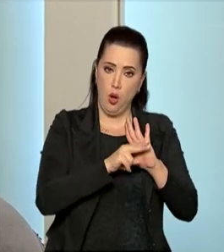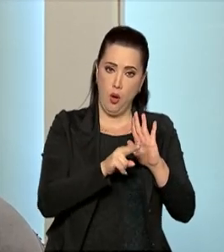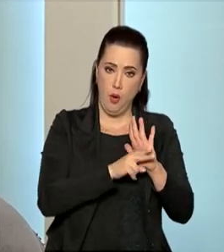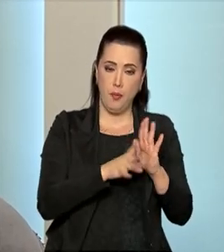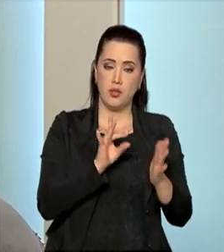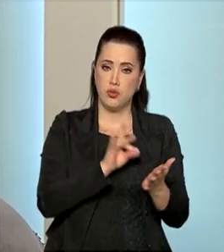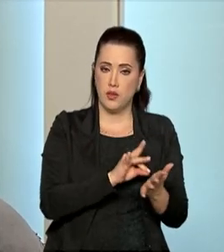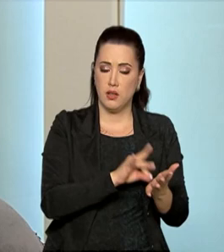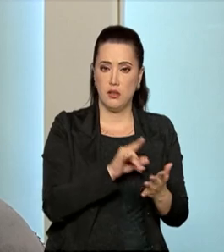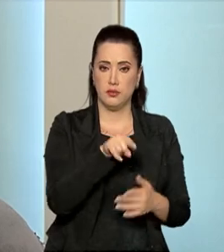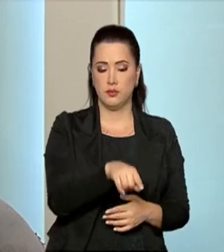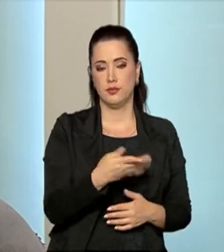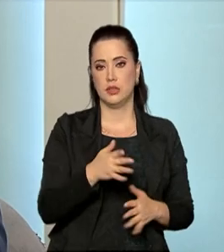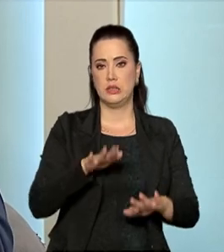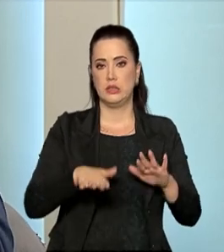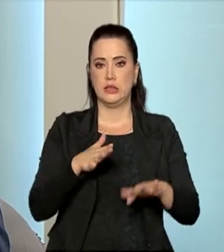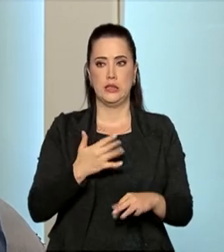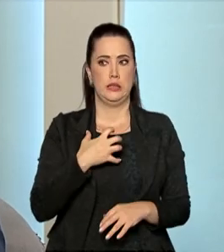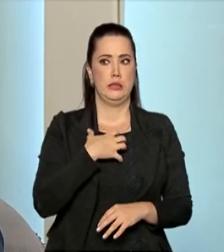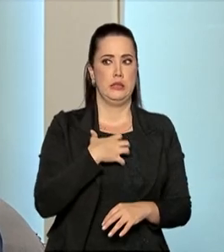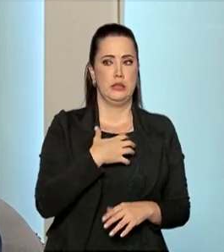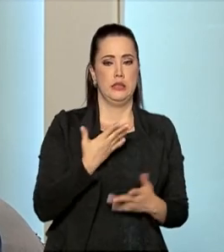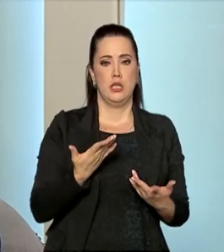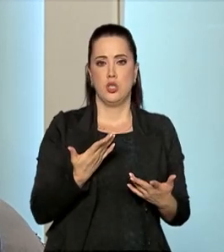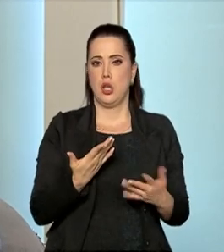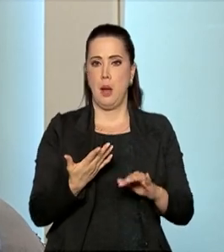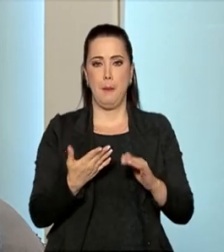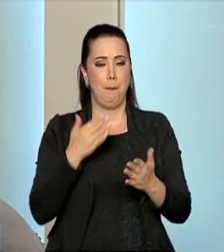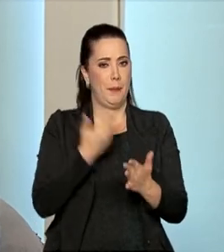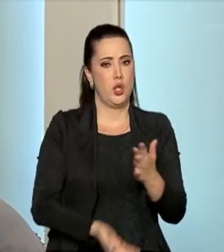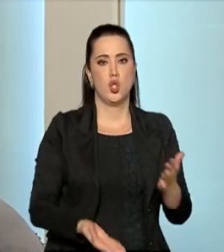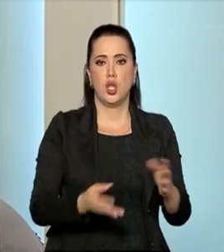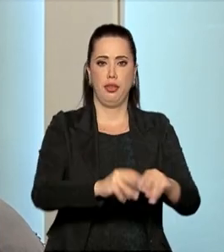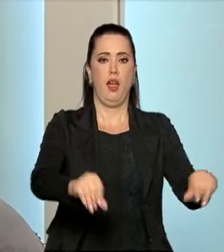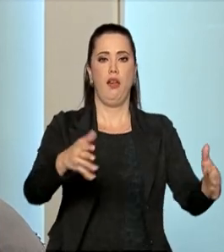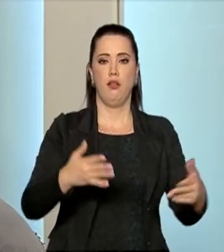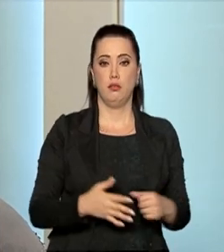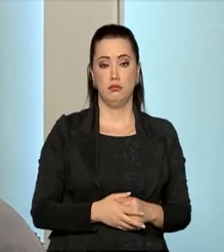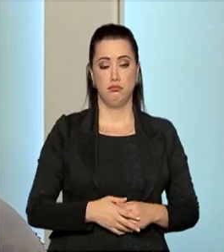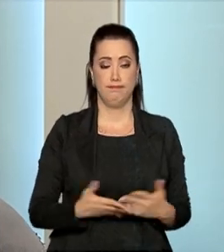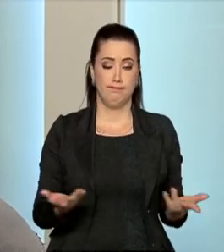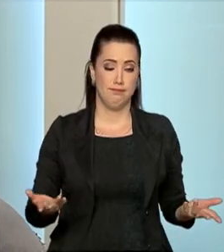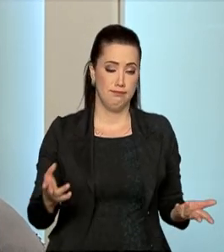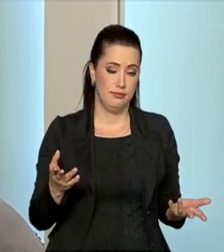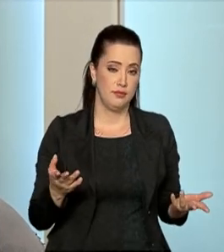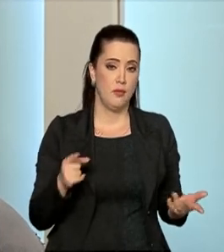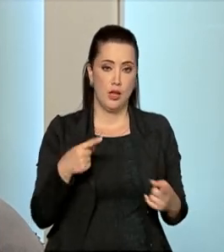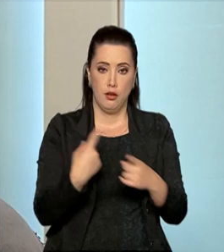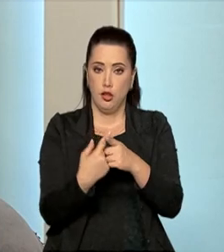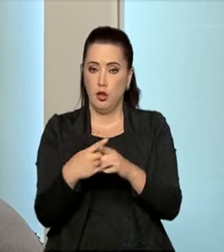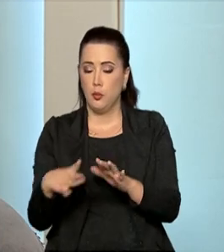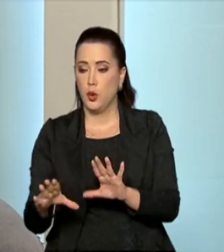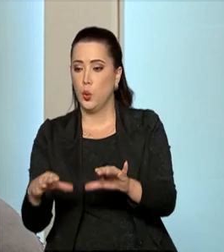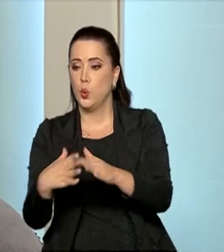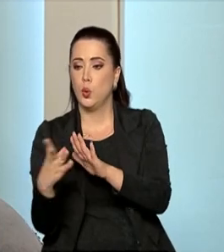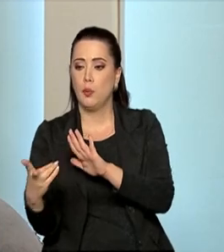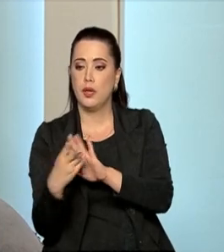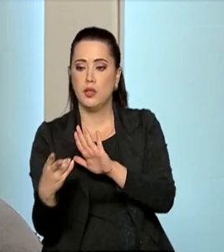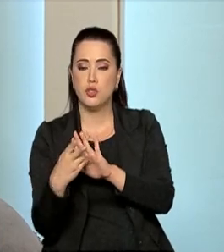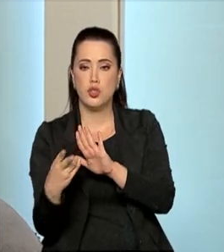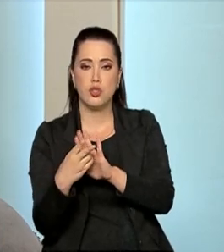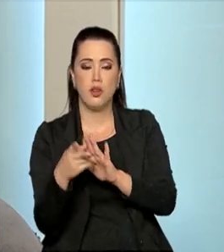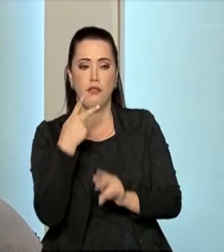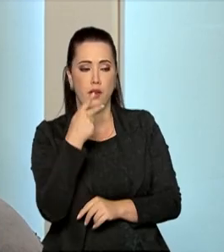veracidade, ele já ficava alijado do direito de propriedade. Ele não podia usar nem fruir do seu direito, porque se tivesse alguma